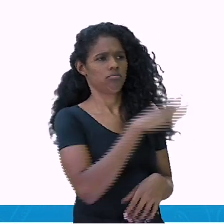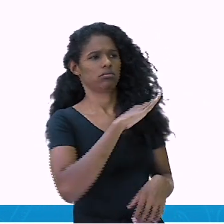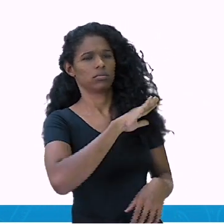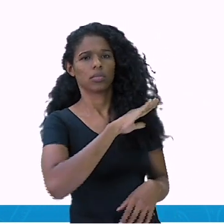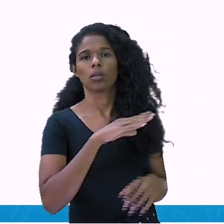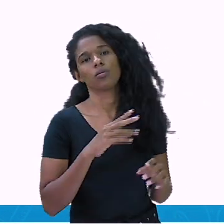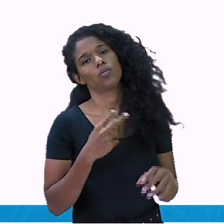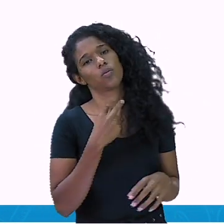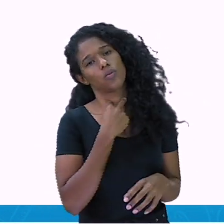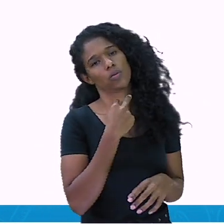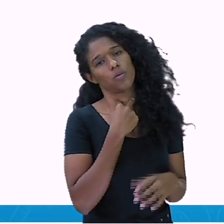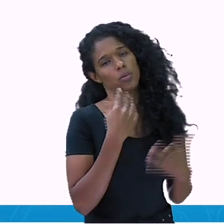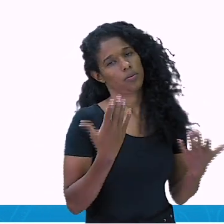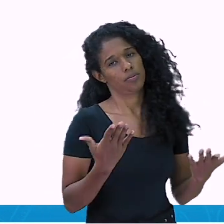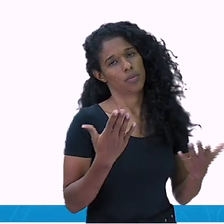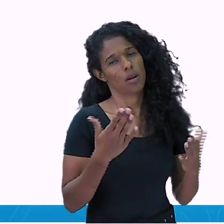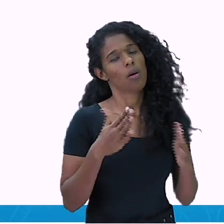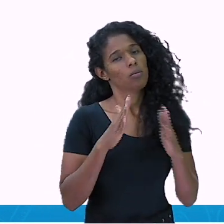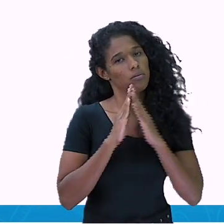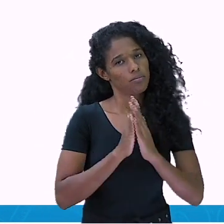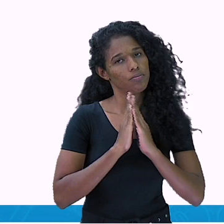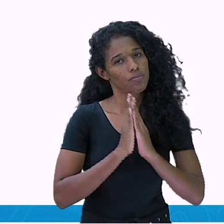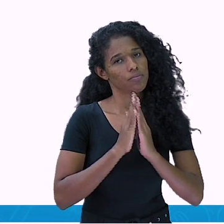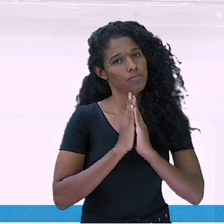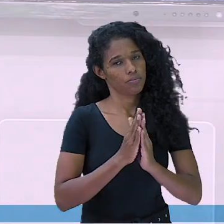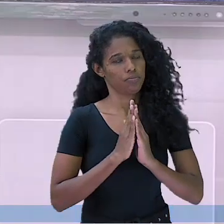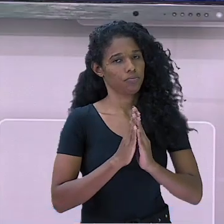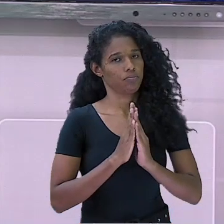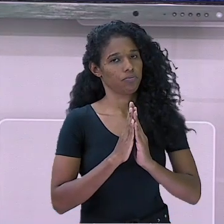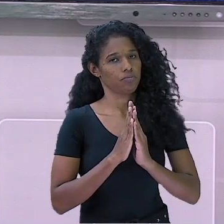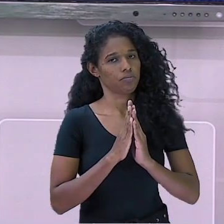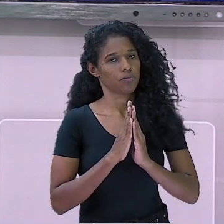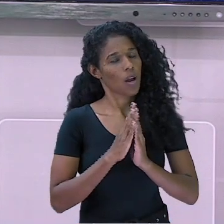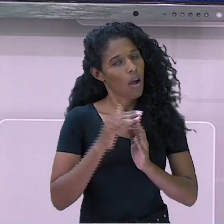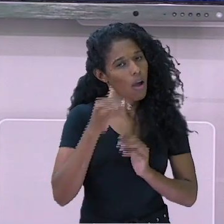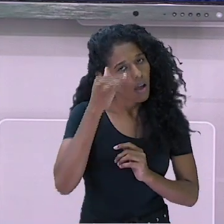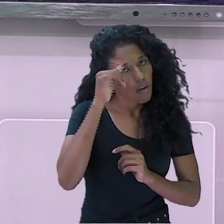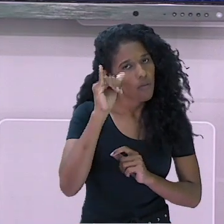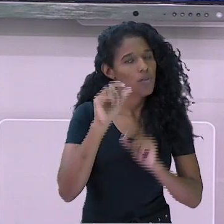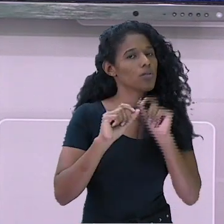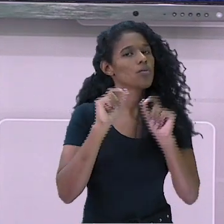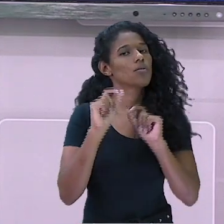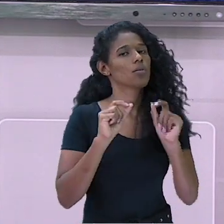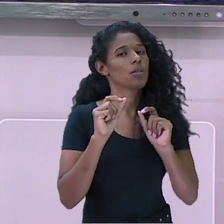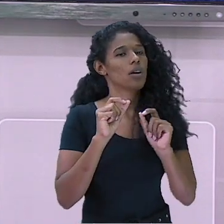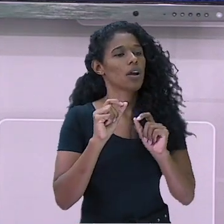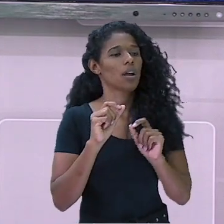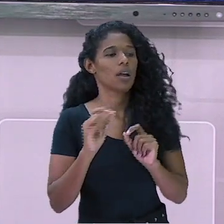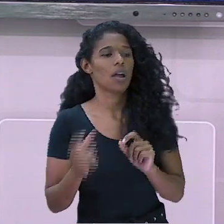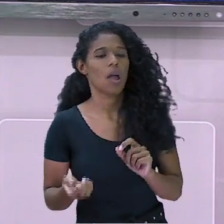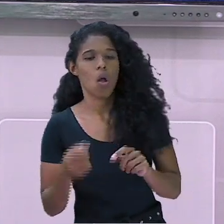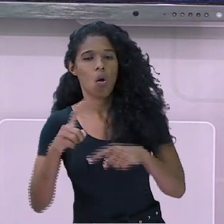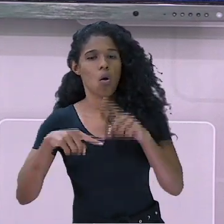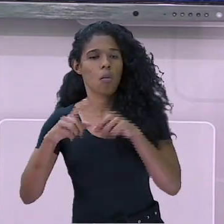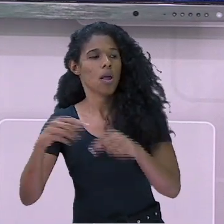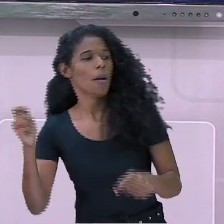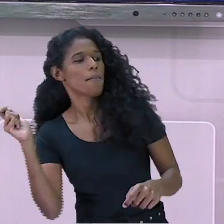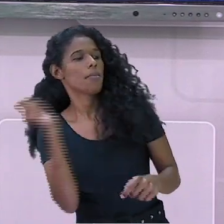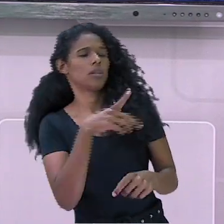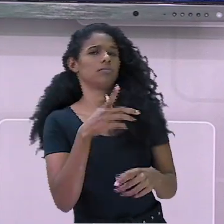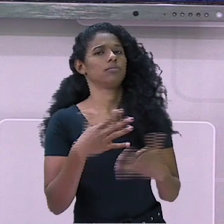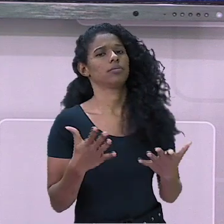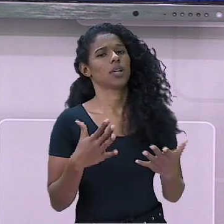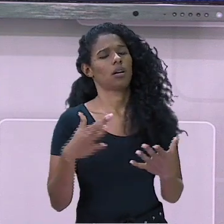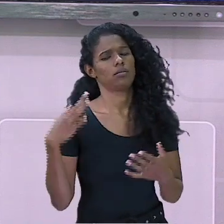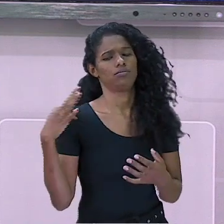agressivo. E, por favor, em hipótese alguma, jogue coisas nele para chamá-lo. Isso dói